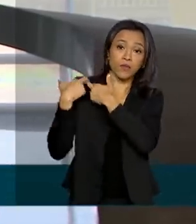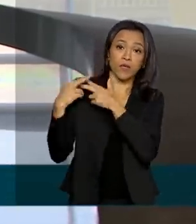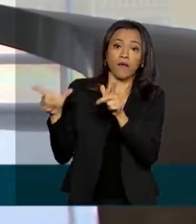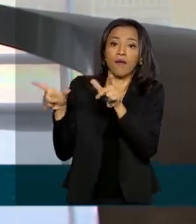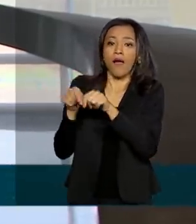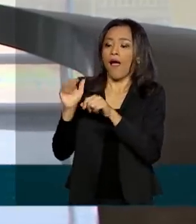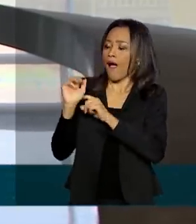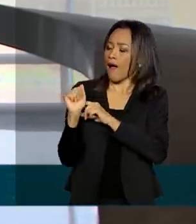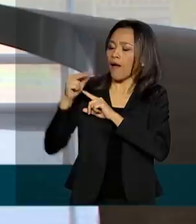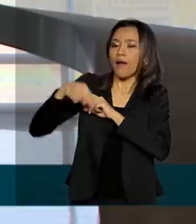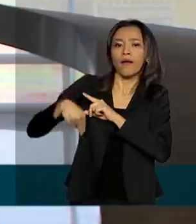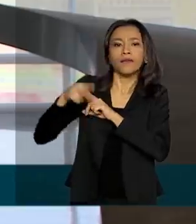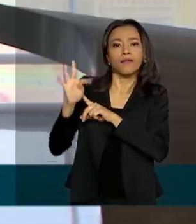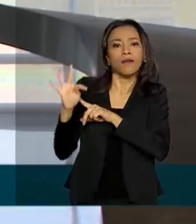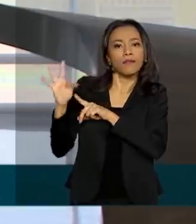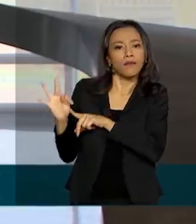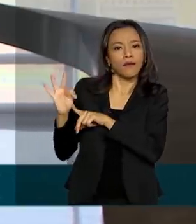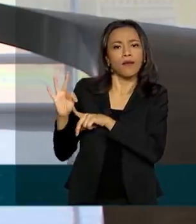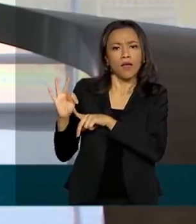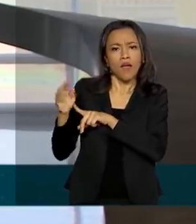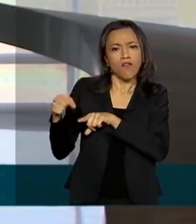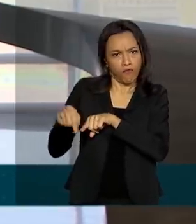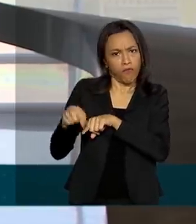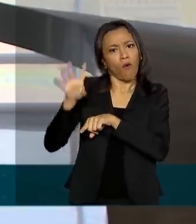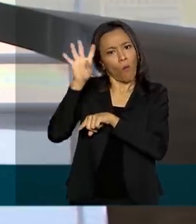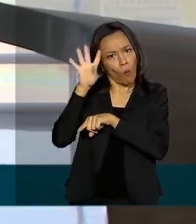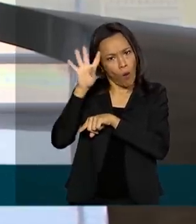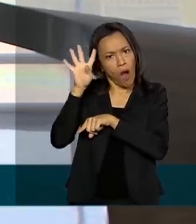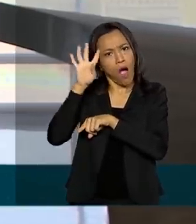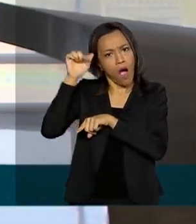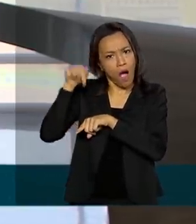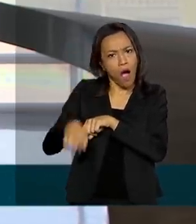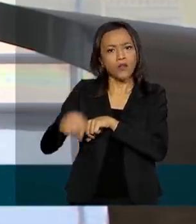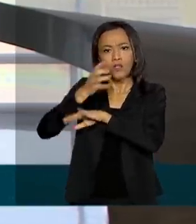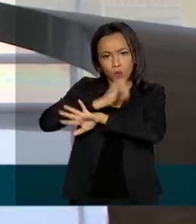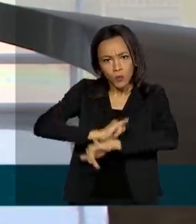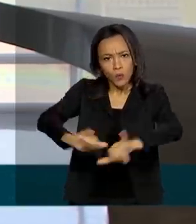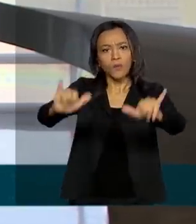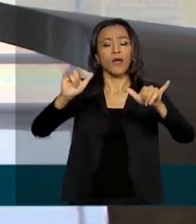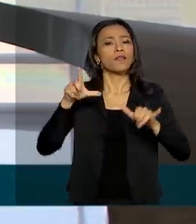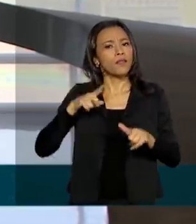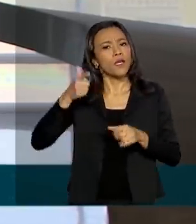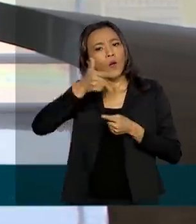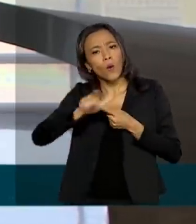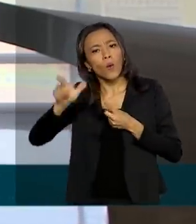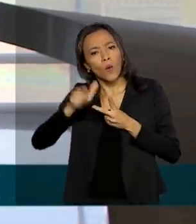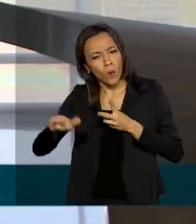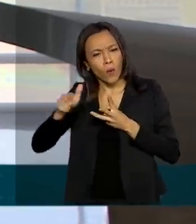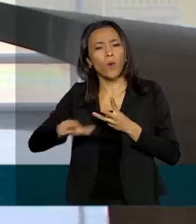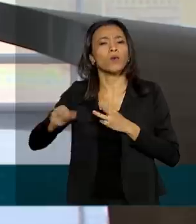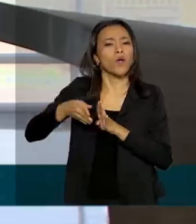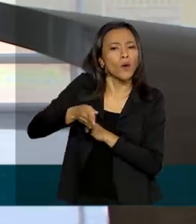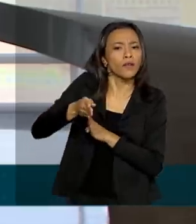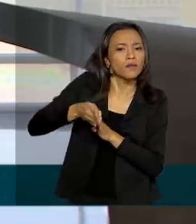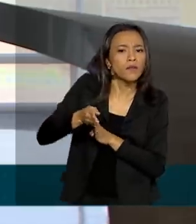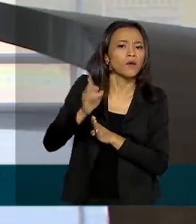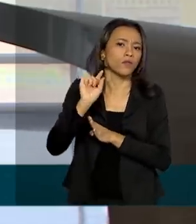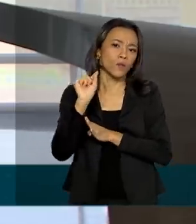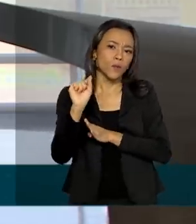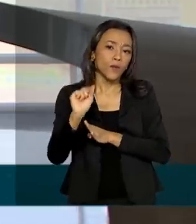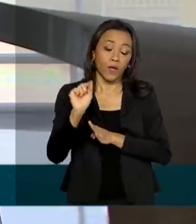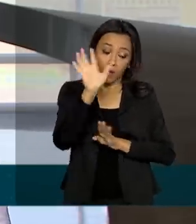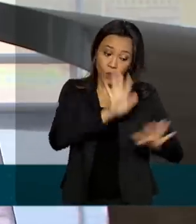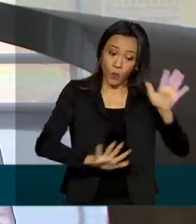Terrestres, que foi publicada nesta quarta-feira no Diário Oficial da União, traz ainda outras orientações. Além de cuidar da